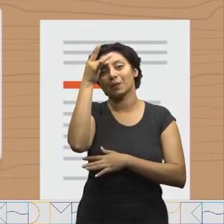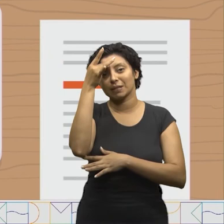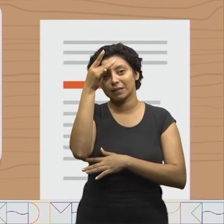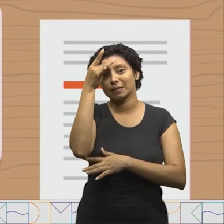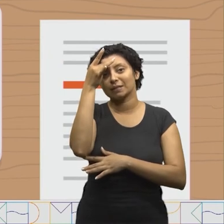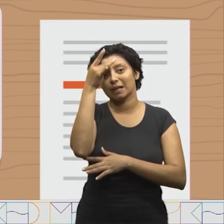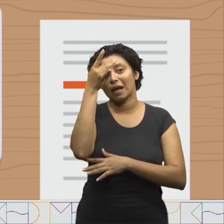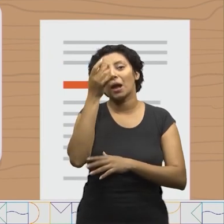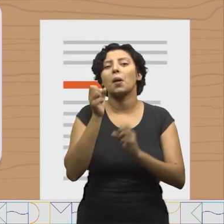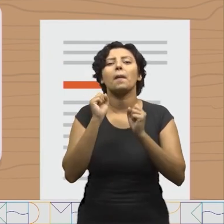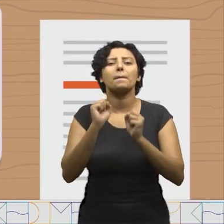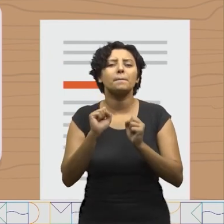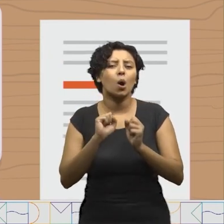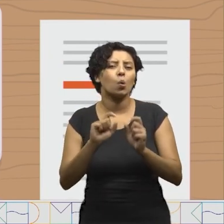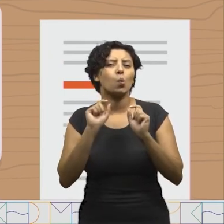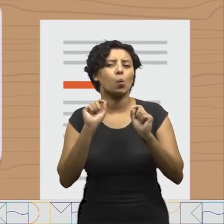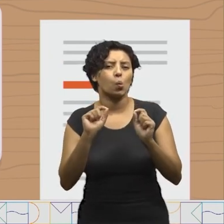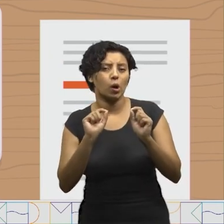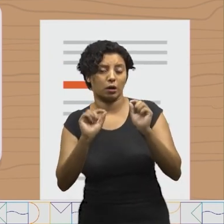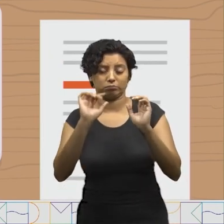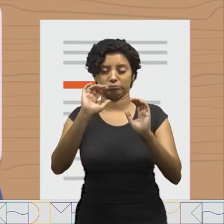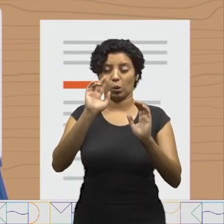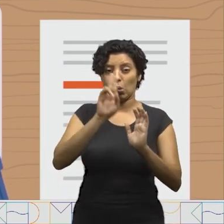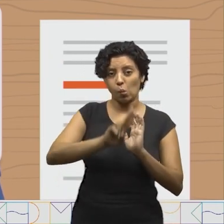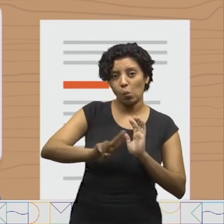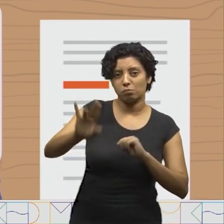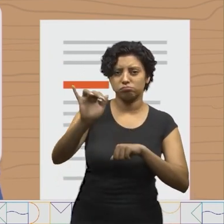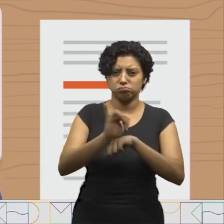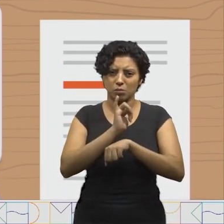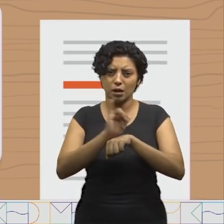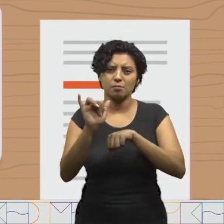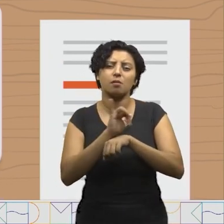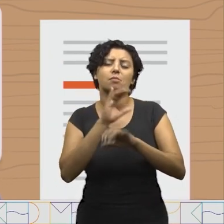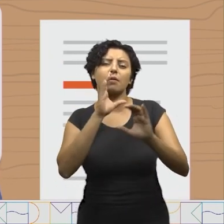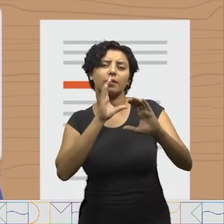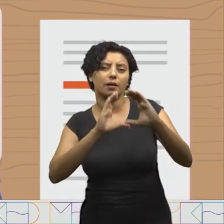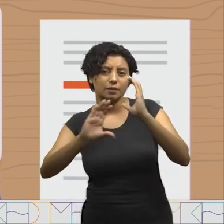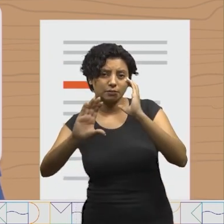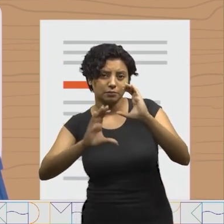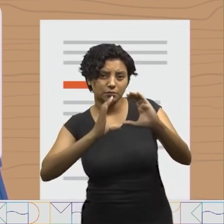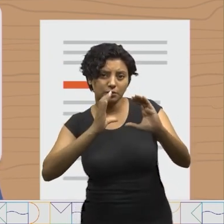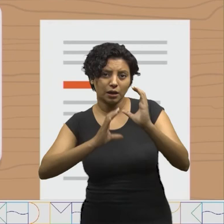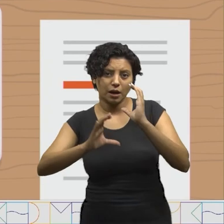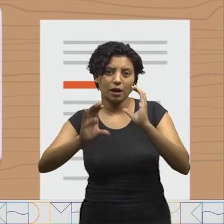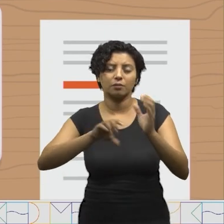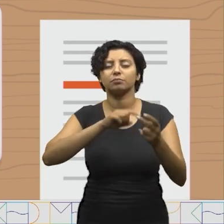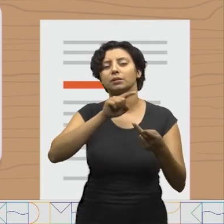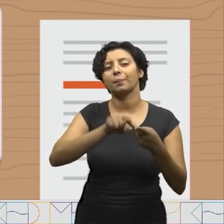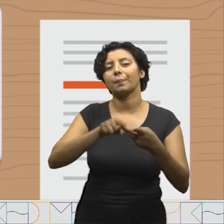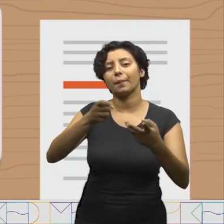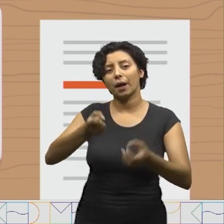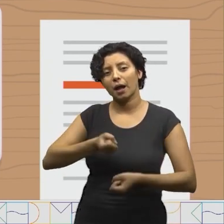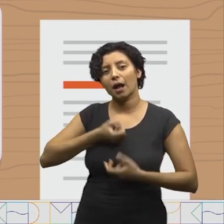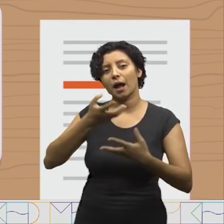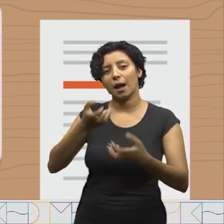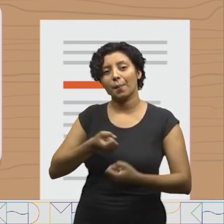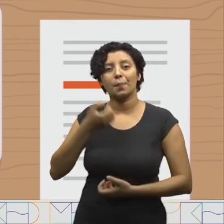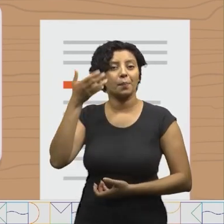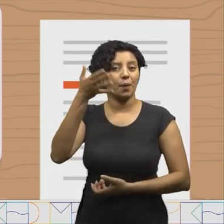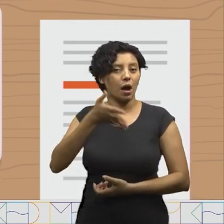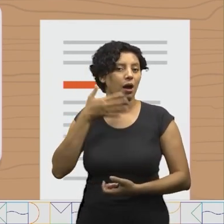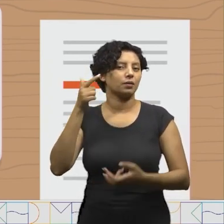de memorizar. Podem ser usadas para cantar,